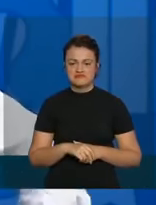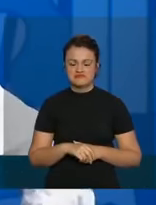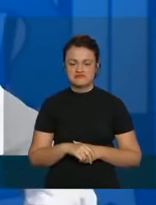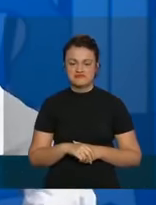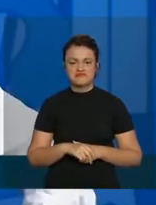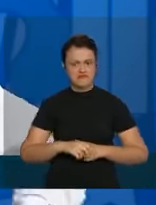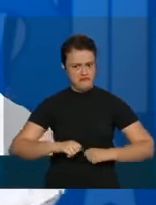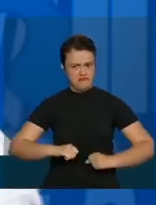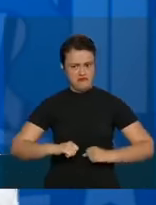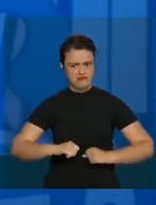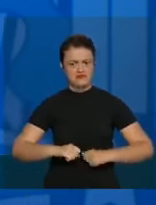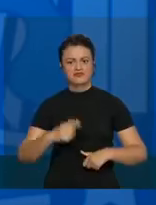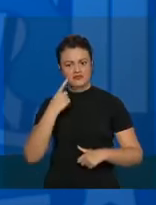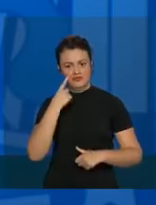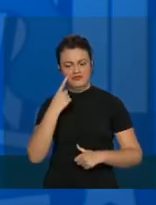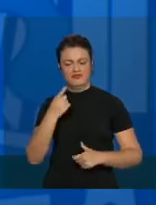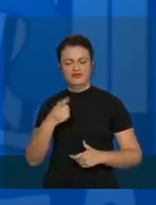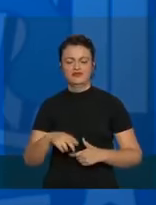Davi é bem forte.